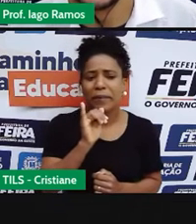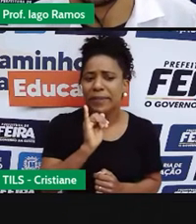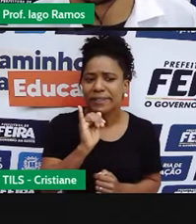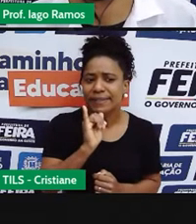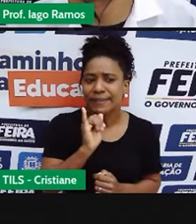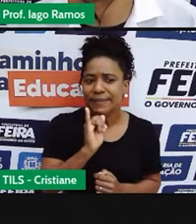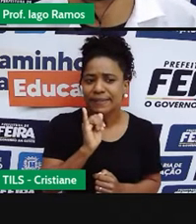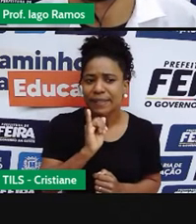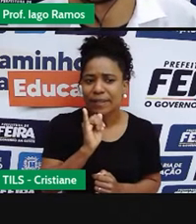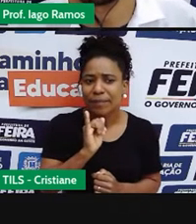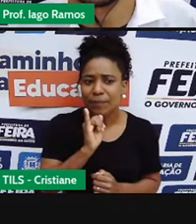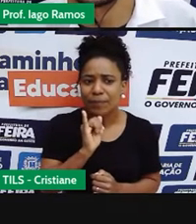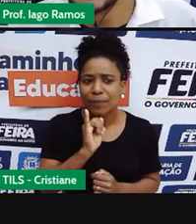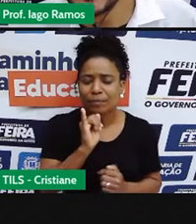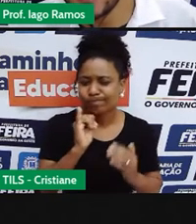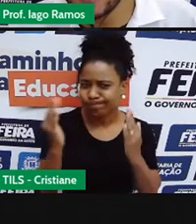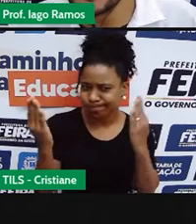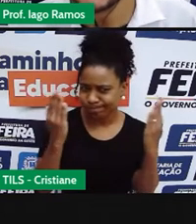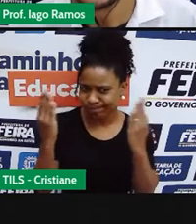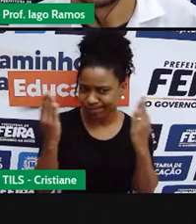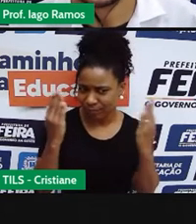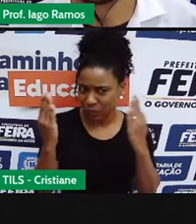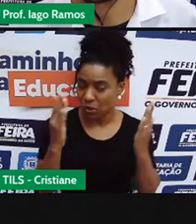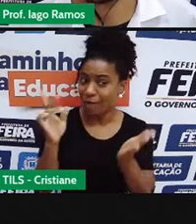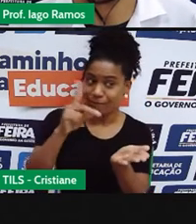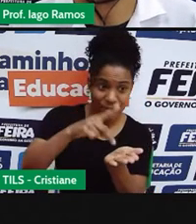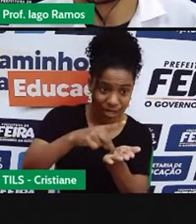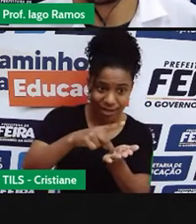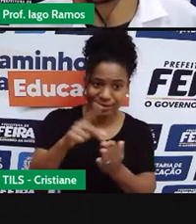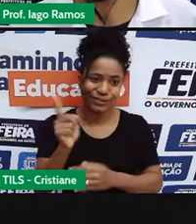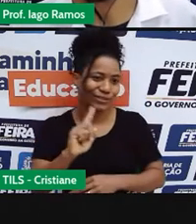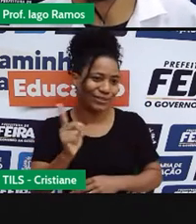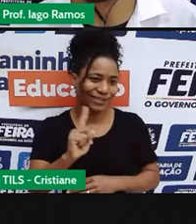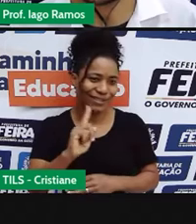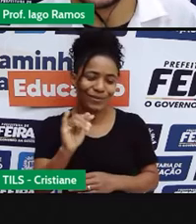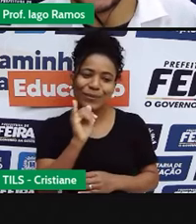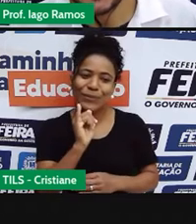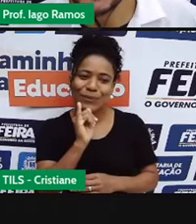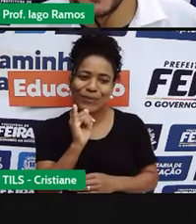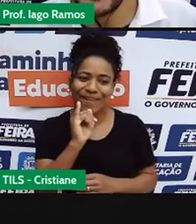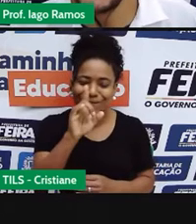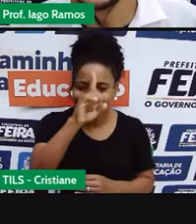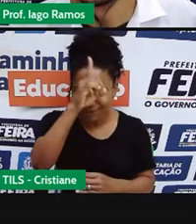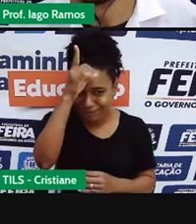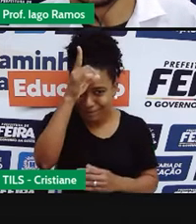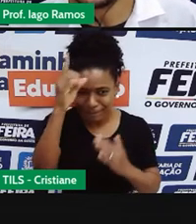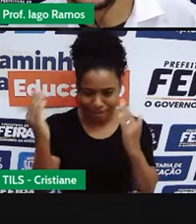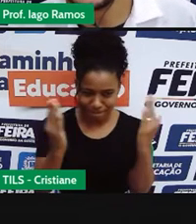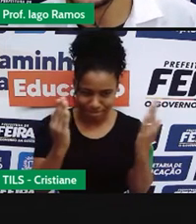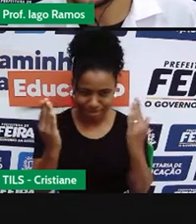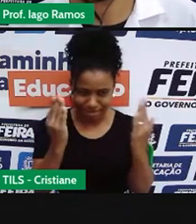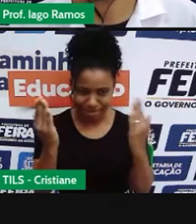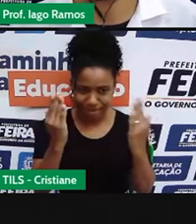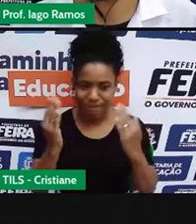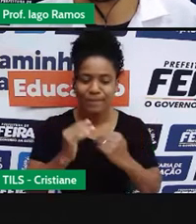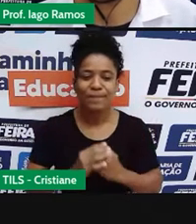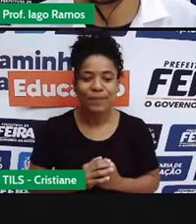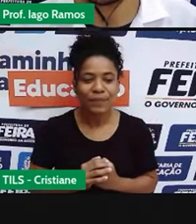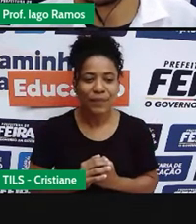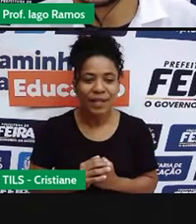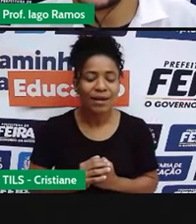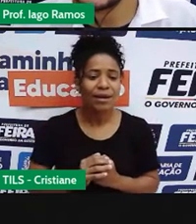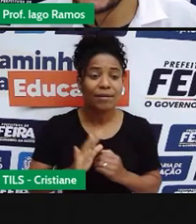hipotética. O que é uma situação hipotética? É uma situação inventada, tá? Mas essas